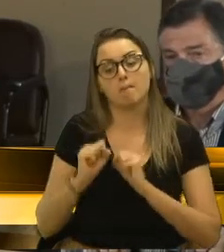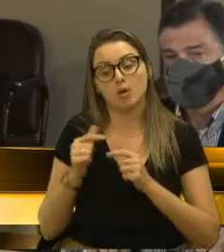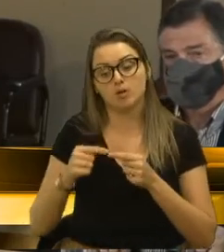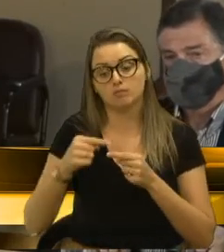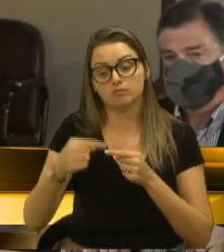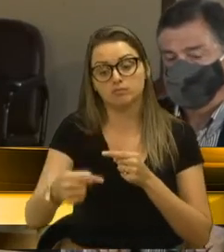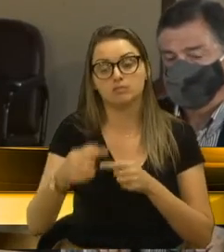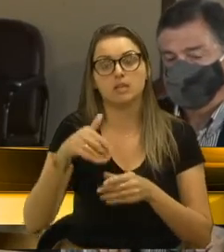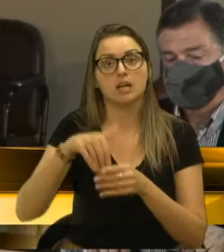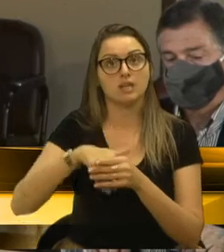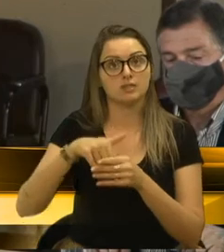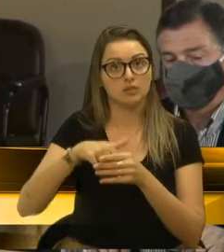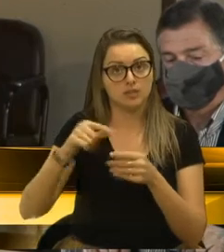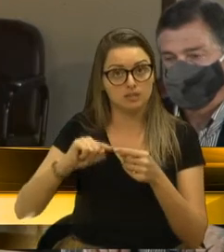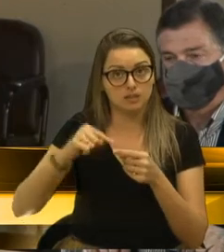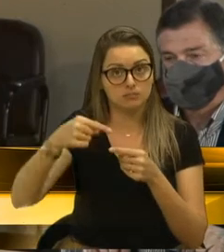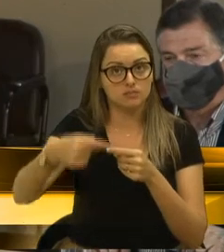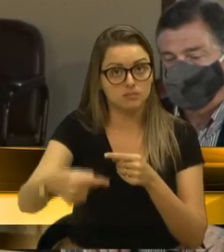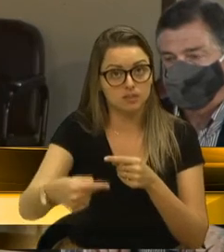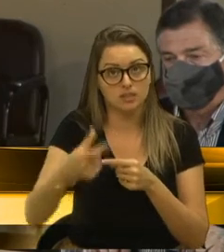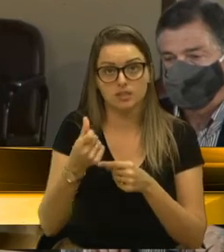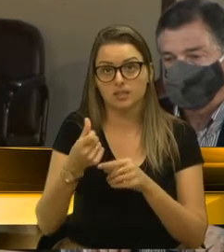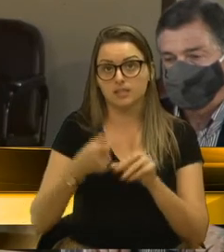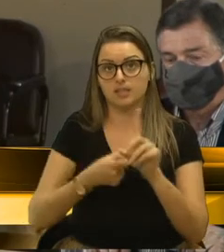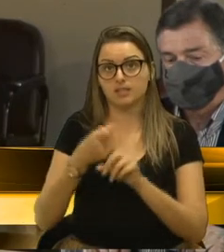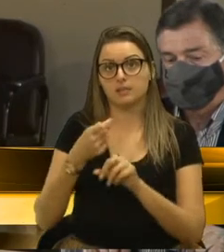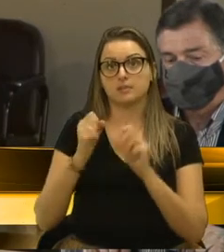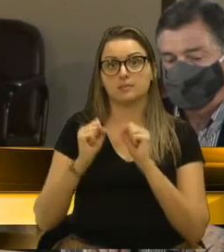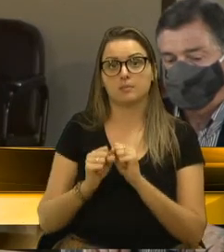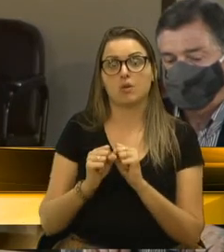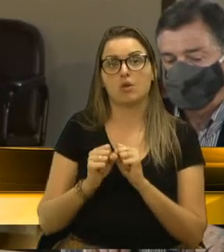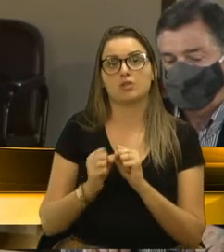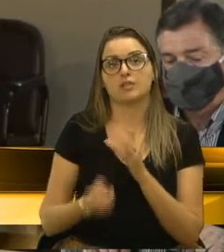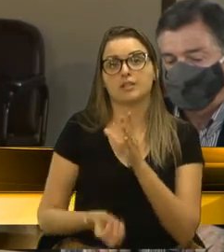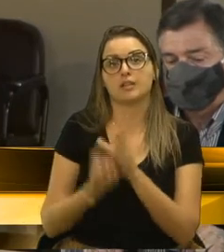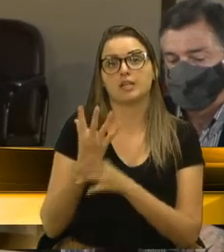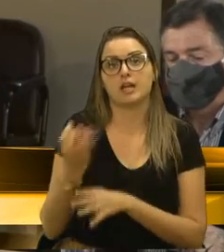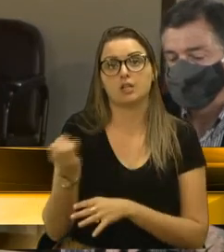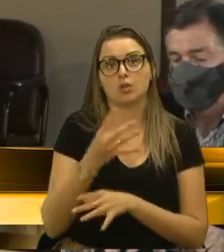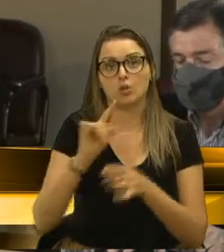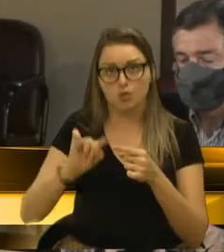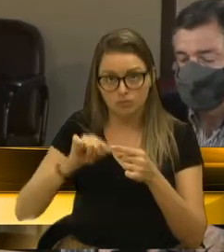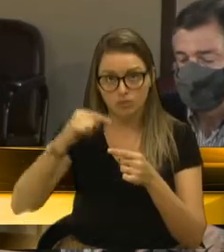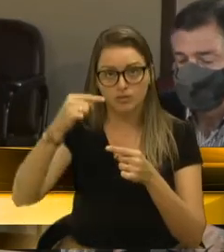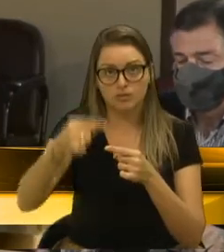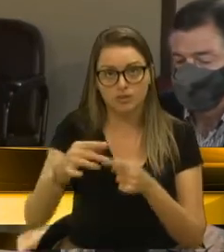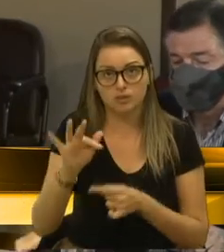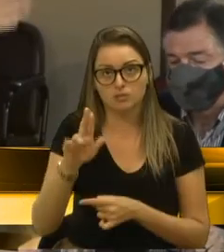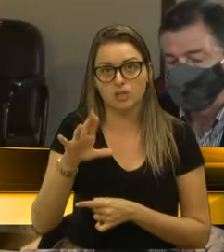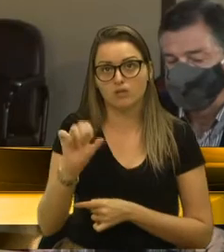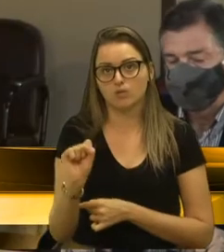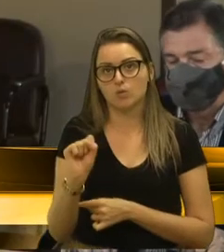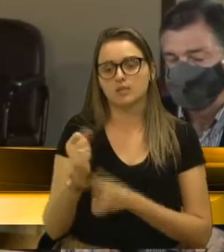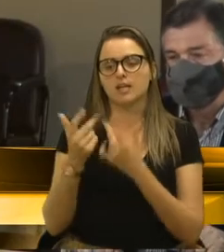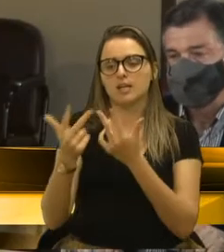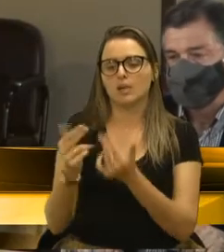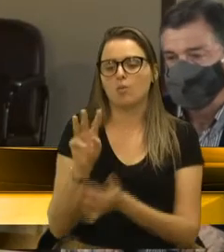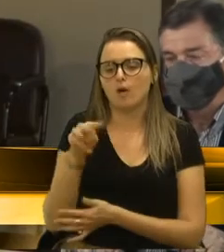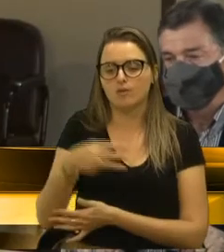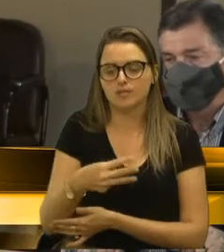as eleições estão sendo adiadas, daqui seis meses nós vamos ter que, talvez, voltar outro adiamento da FUCS, como aconteceu, da VISAT.